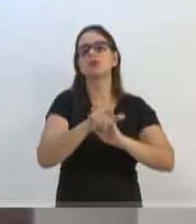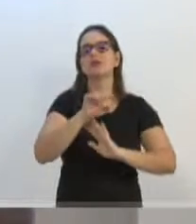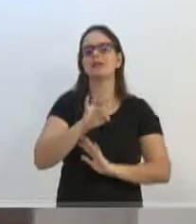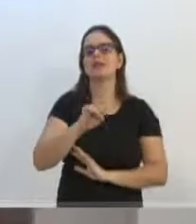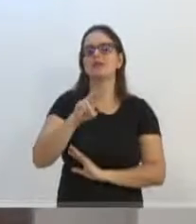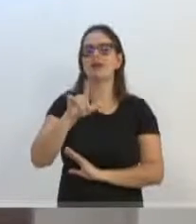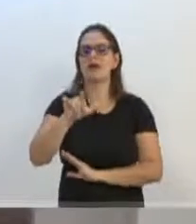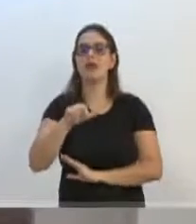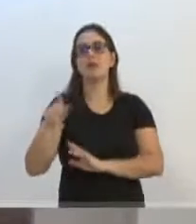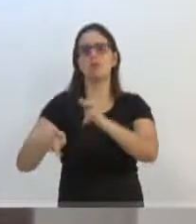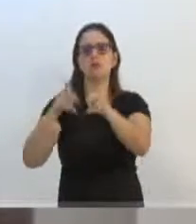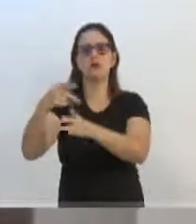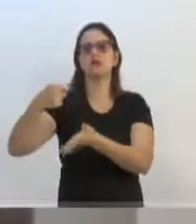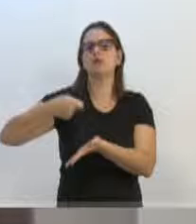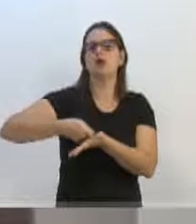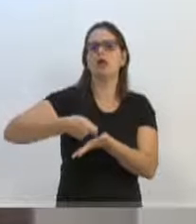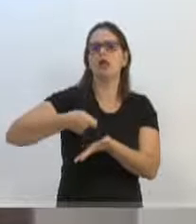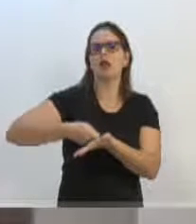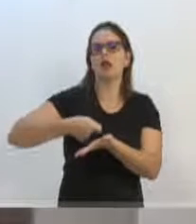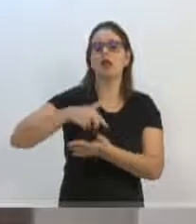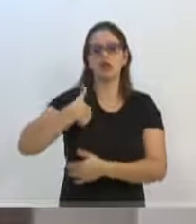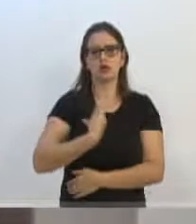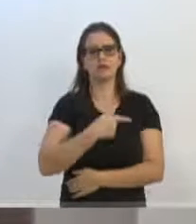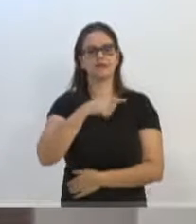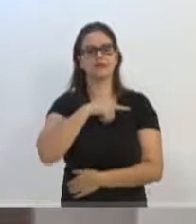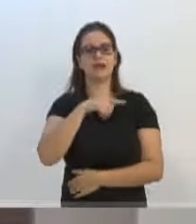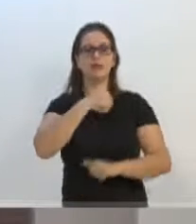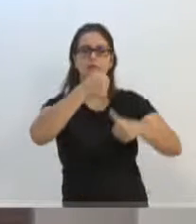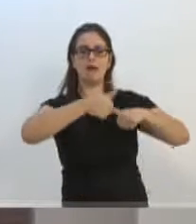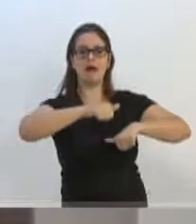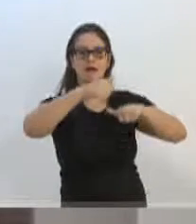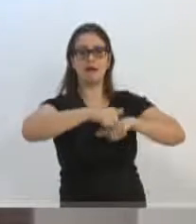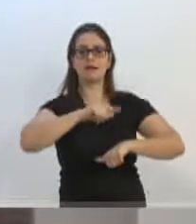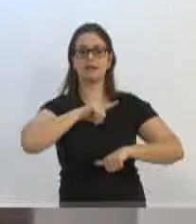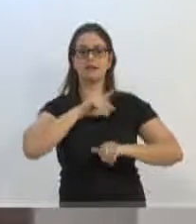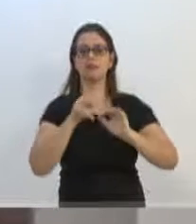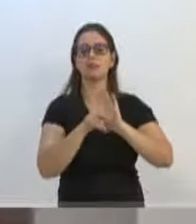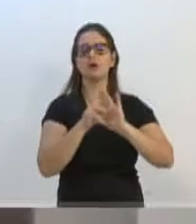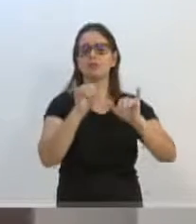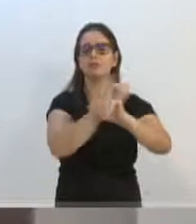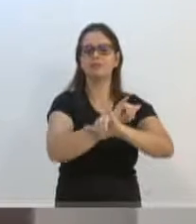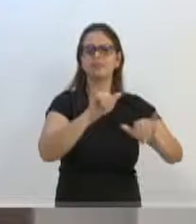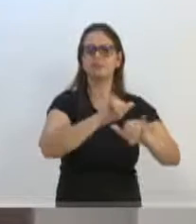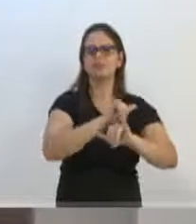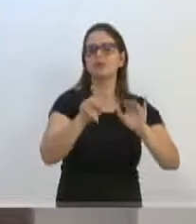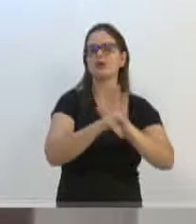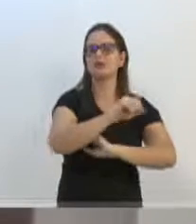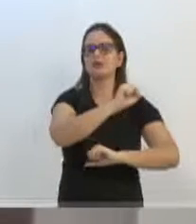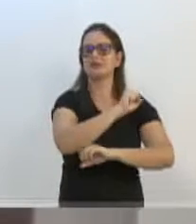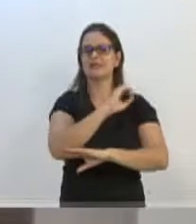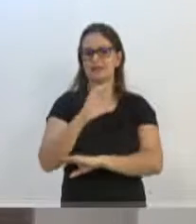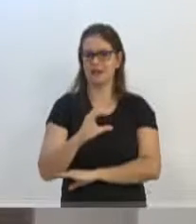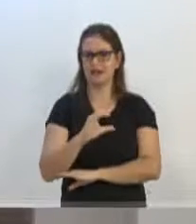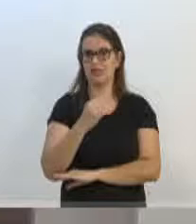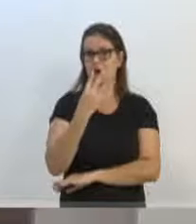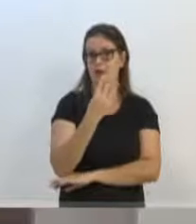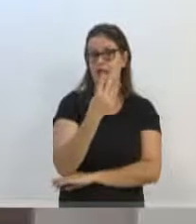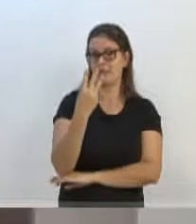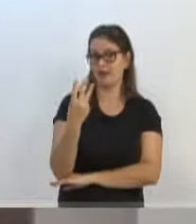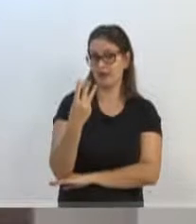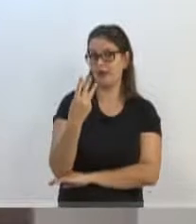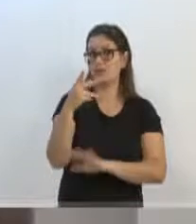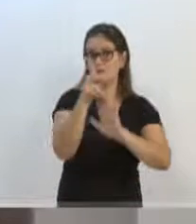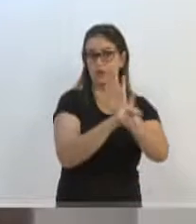população está cobrando, e nós temos aqui uma análise que passou, na verdade, no jornal de Santa Catarina, de que 43 projetos